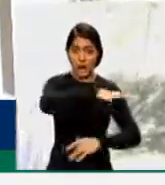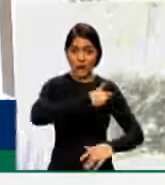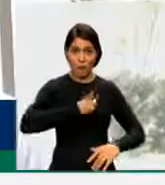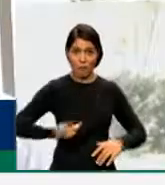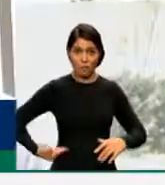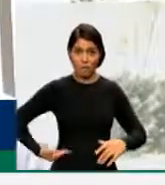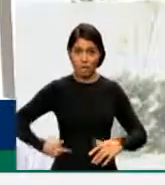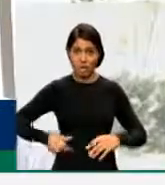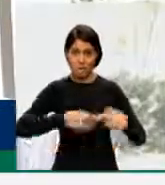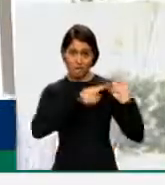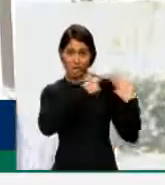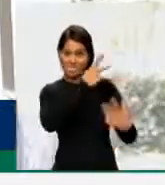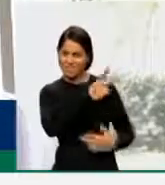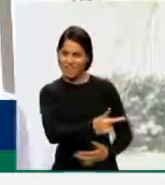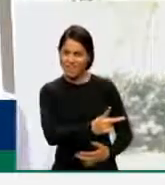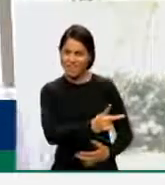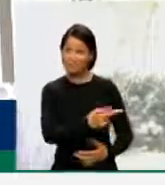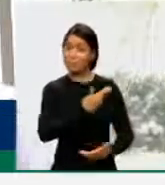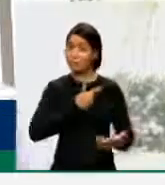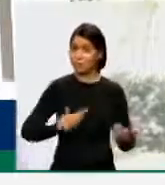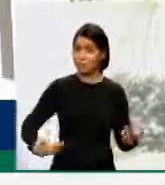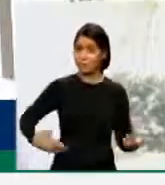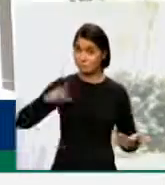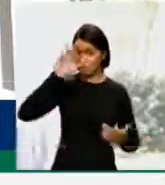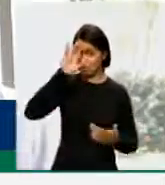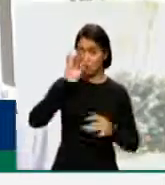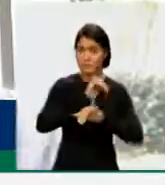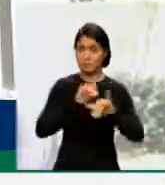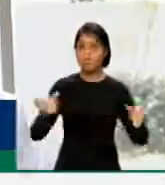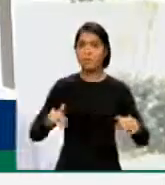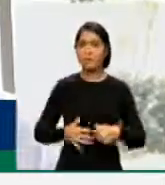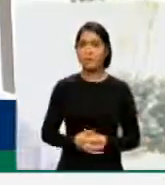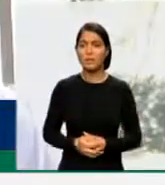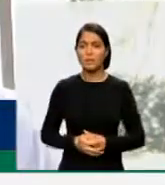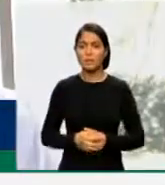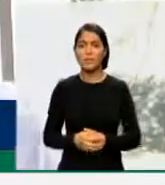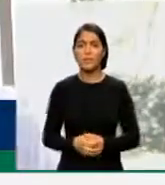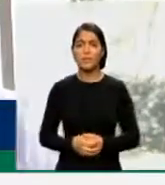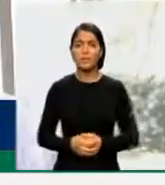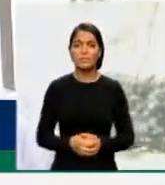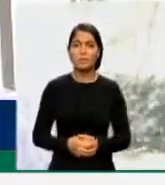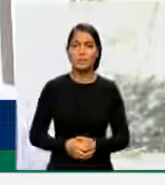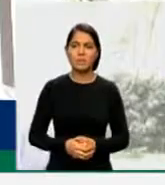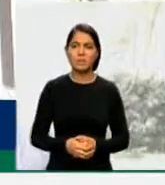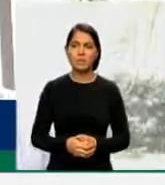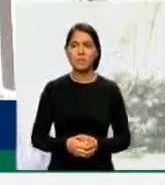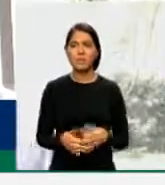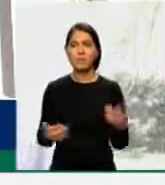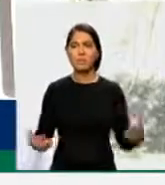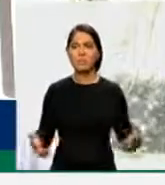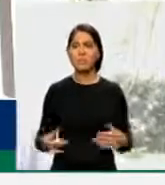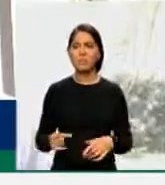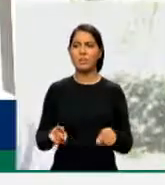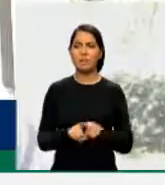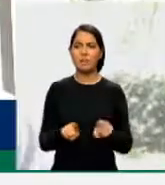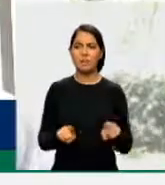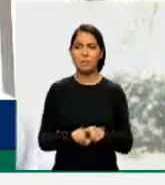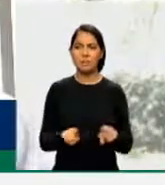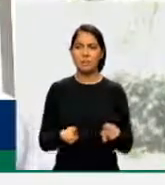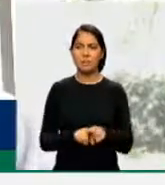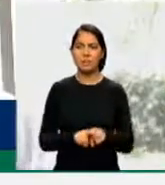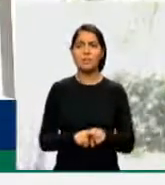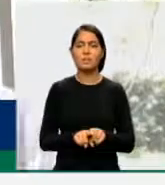ele não era favorável a que o Estado brasileiro, em nenhum nível, esfera, tomasse medidas que garantissem